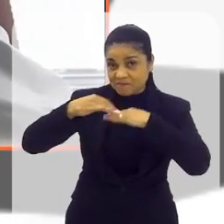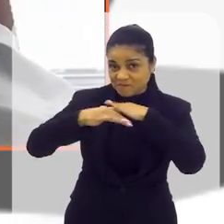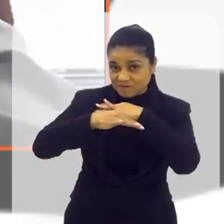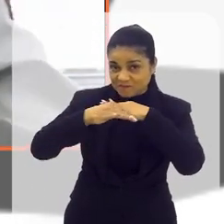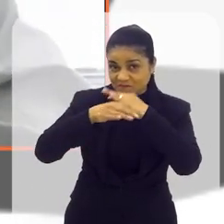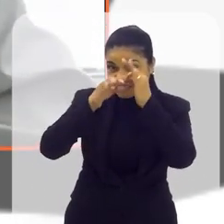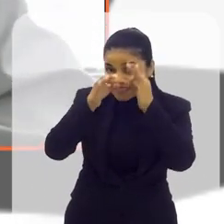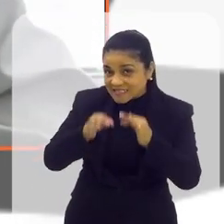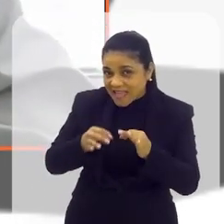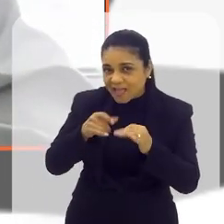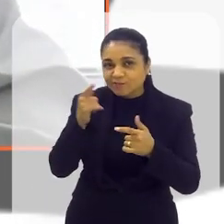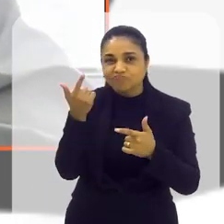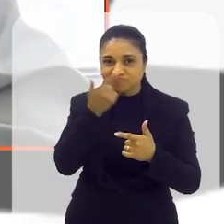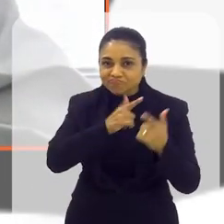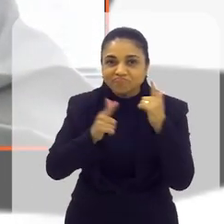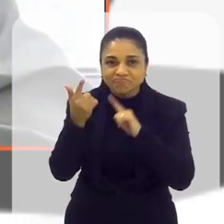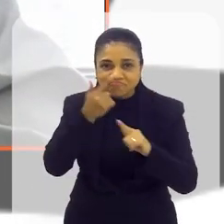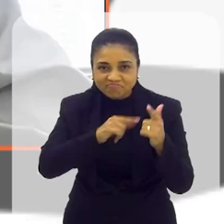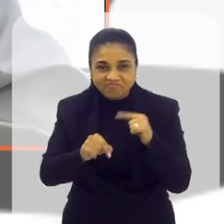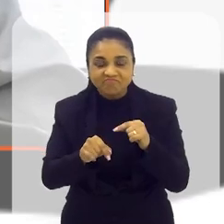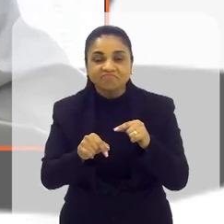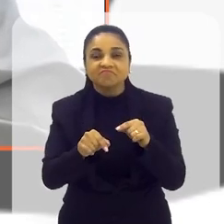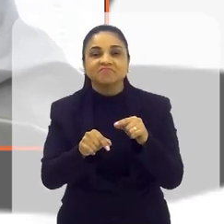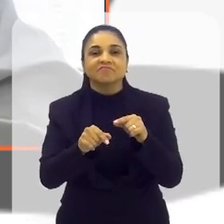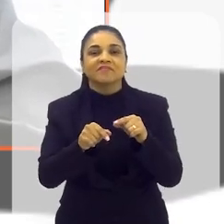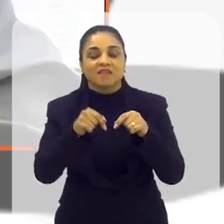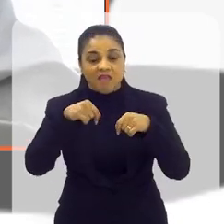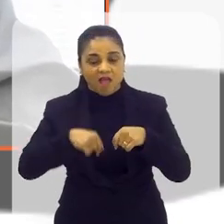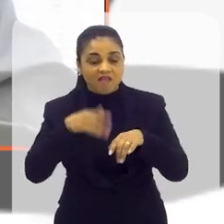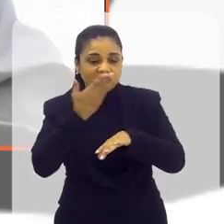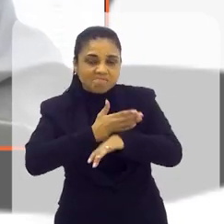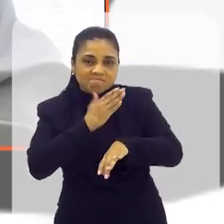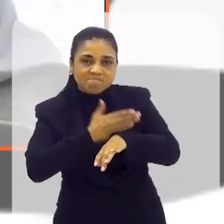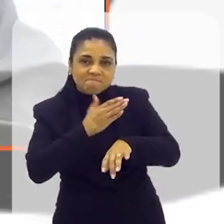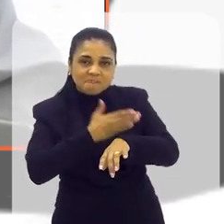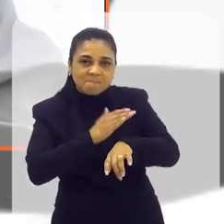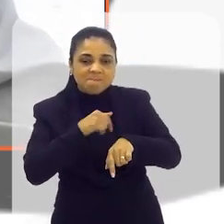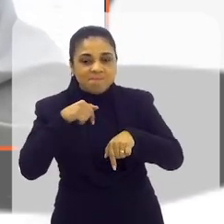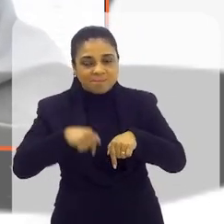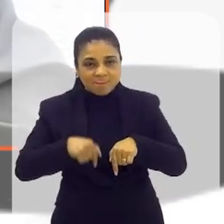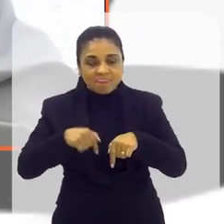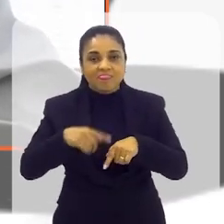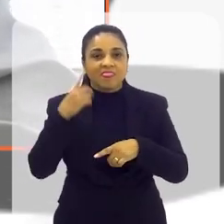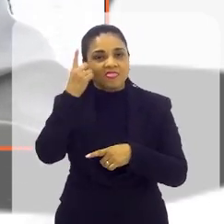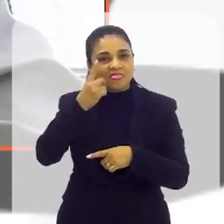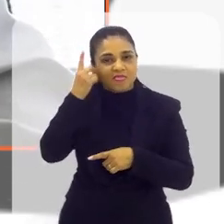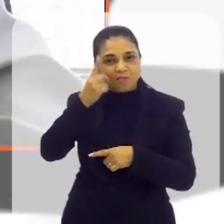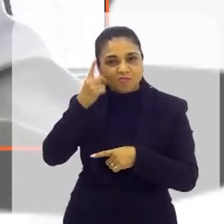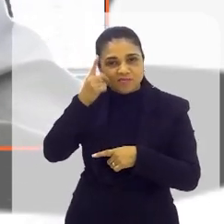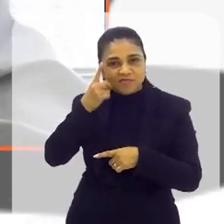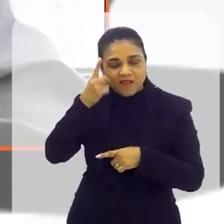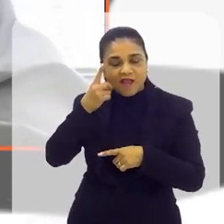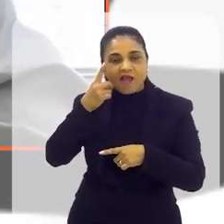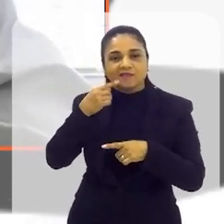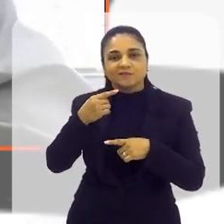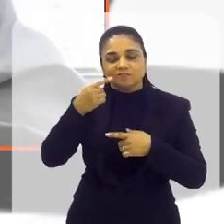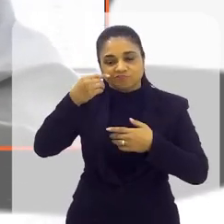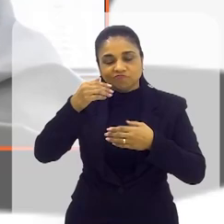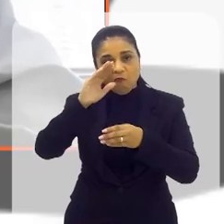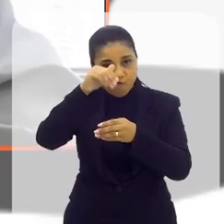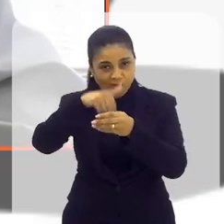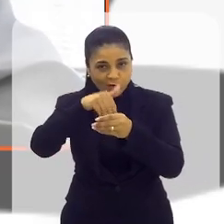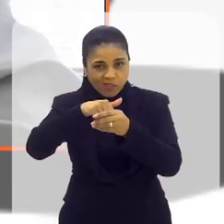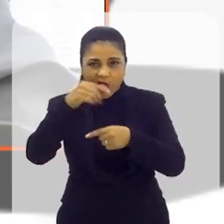Redonda para trazer, para ser colocado em apreciação dos meus pares aqui, dos demais